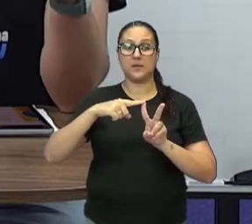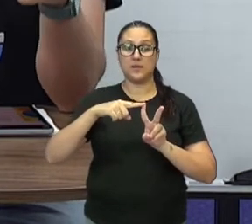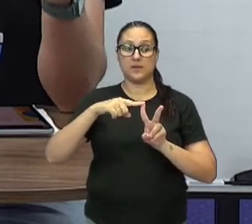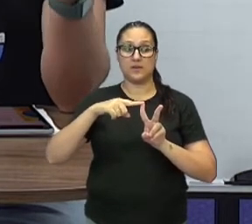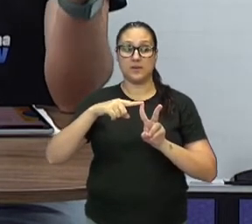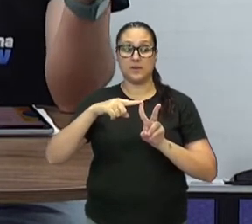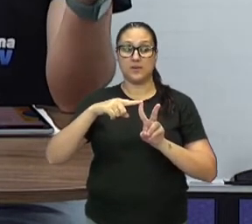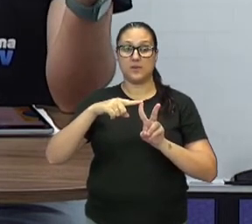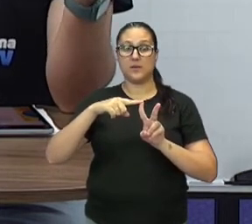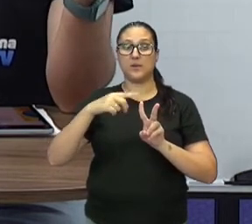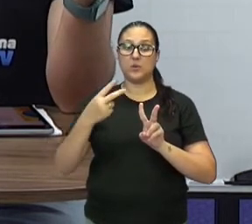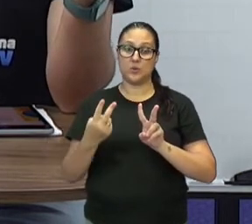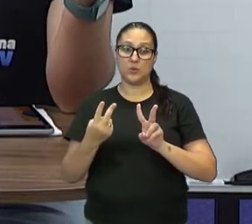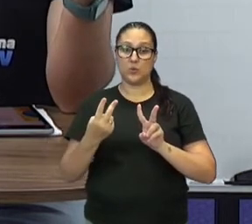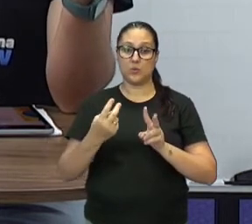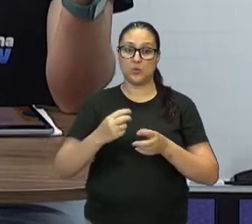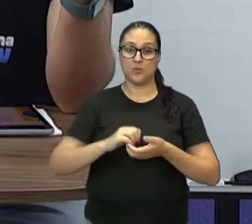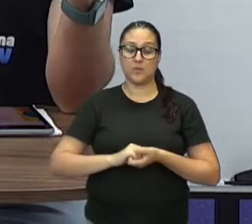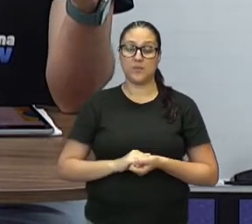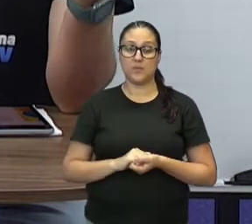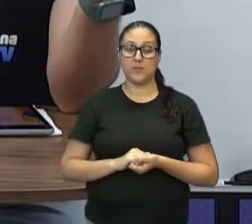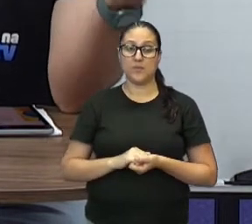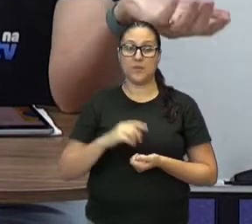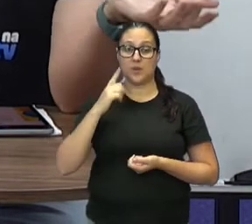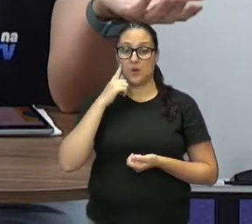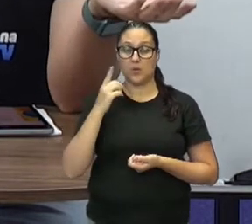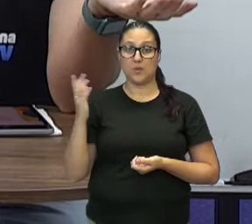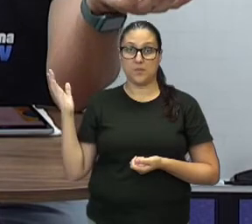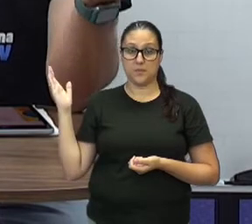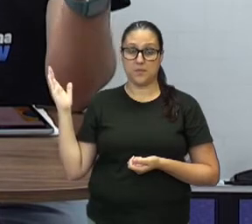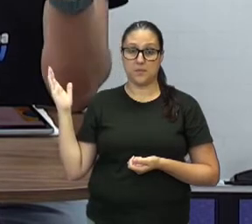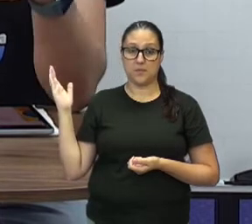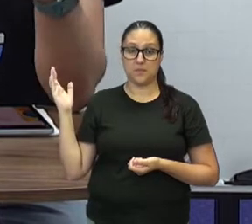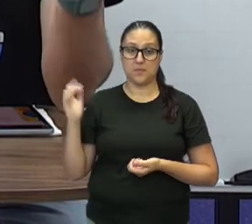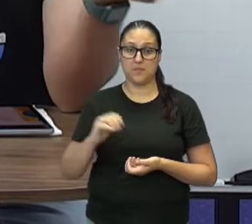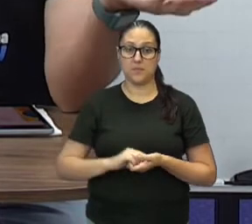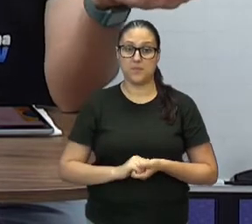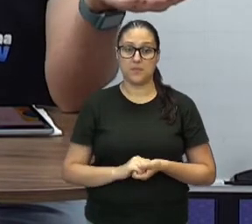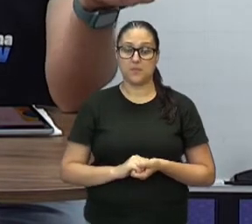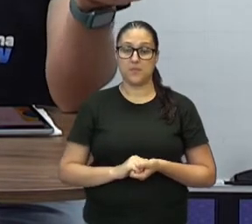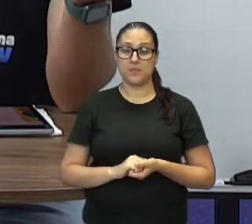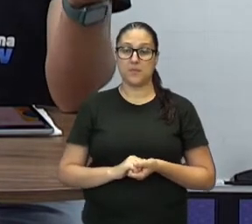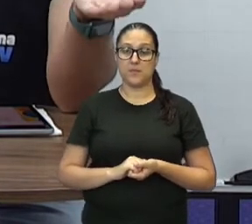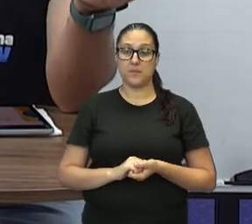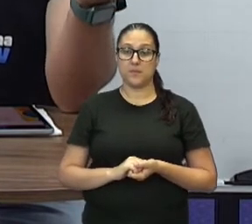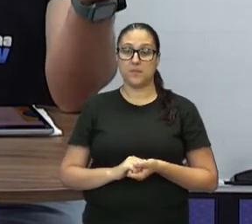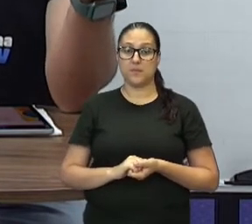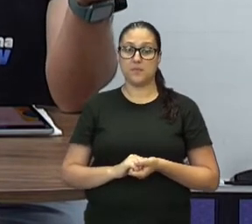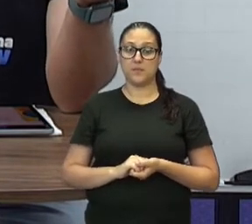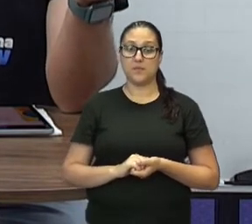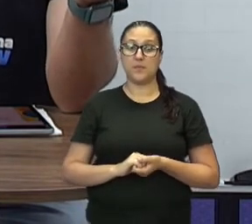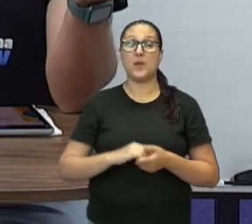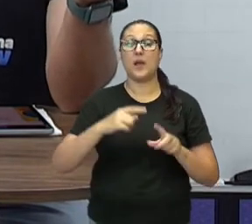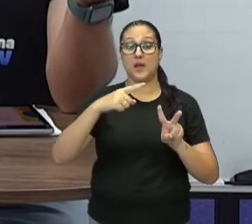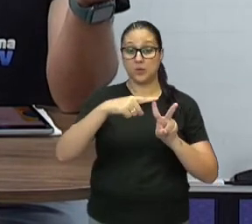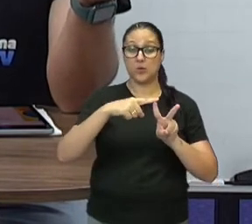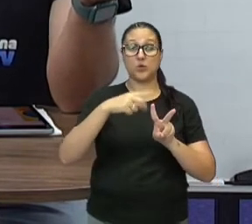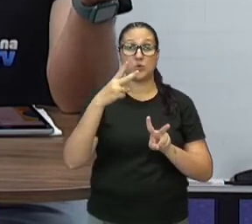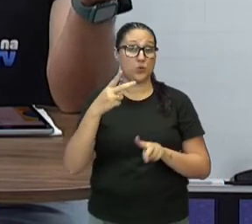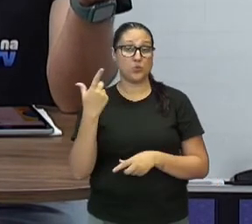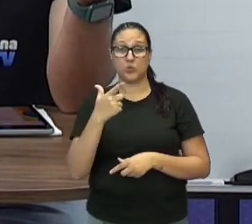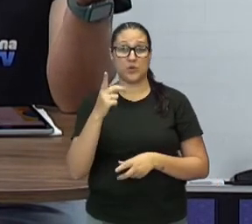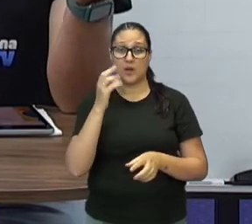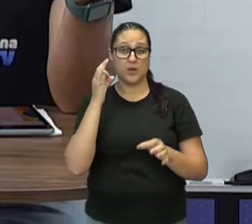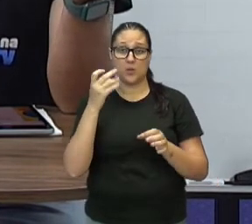quadrada de L ao quadrado vai ser L. E o 2, raiz quadrada de 2, a gente sabe que não é exato. Então, a gente deixou na forma